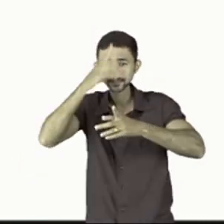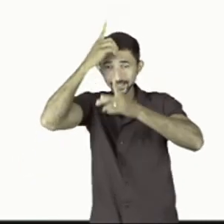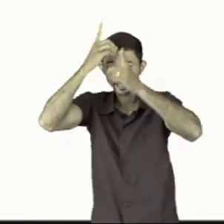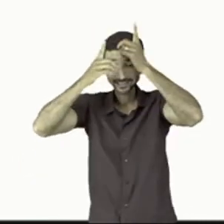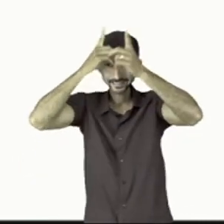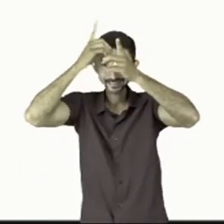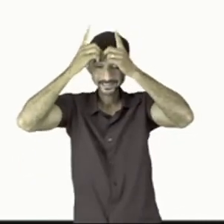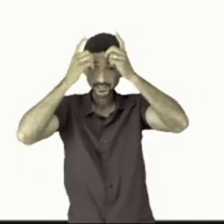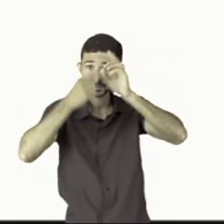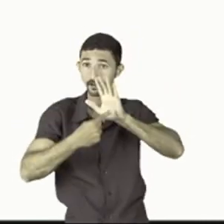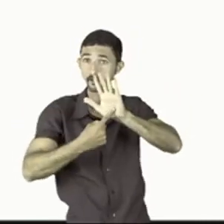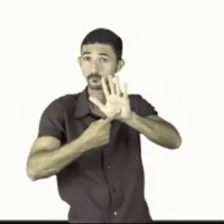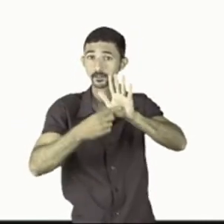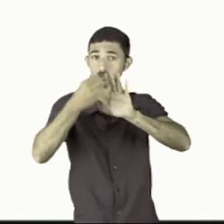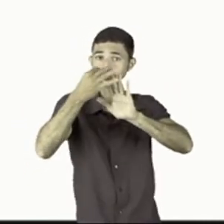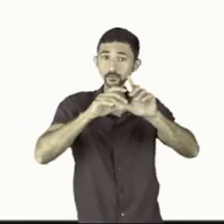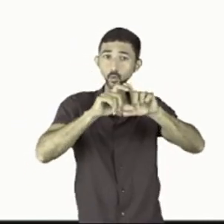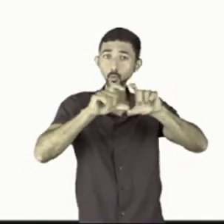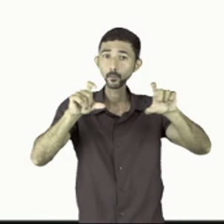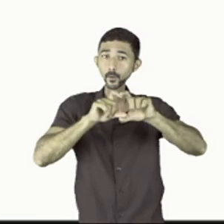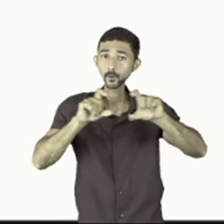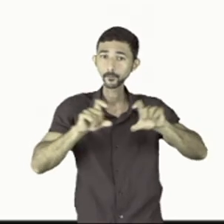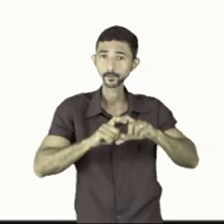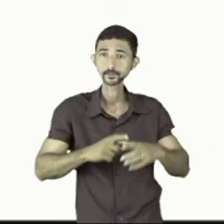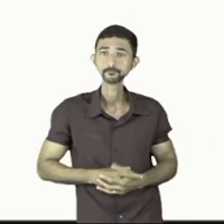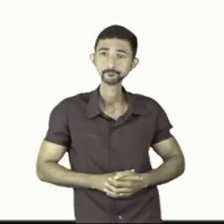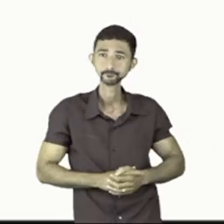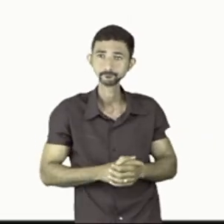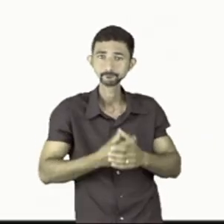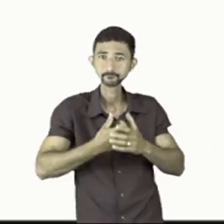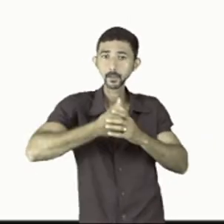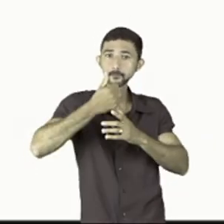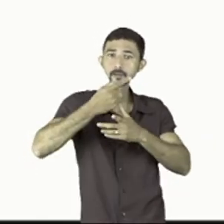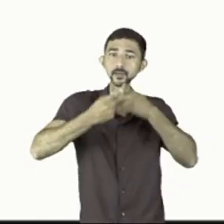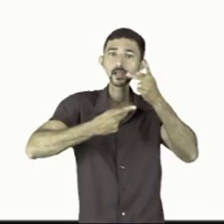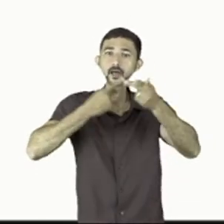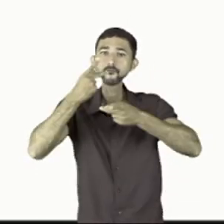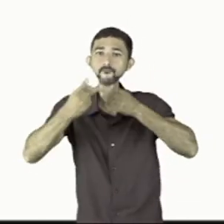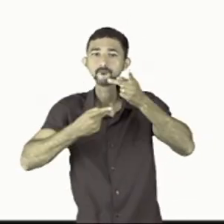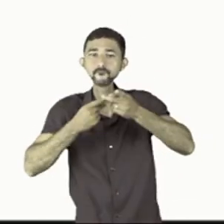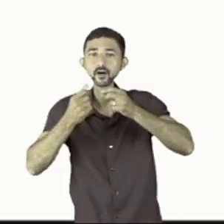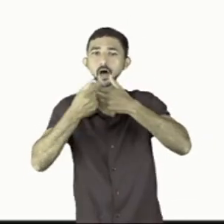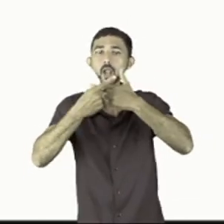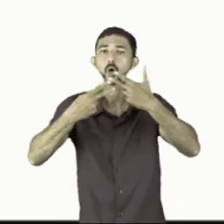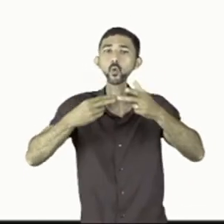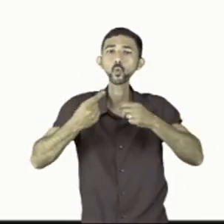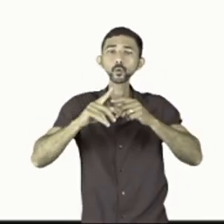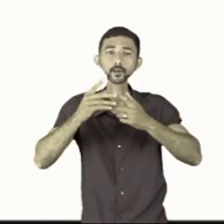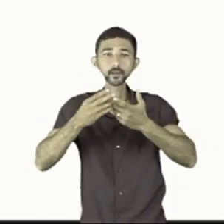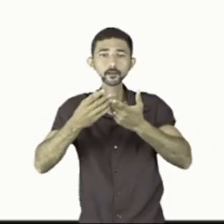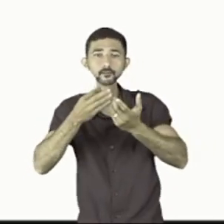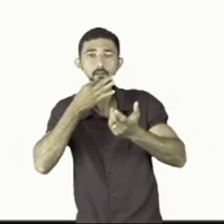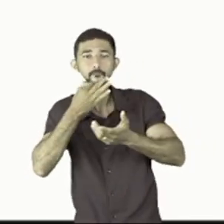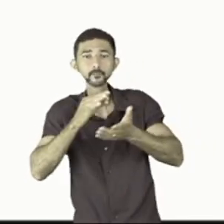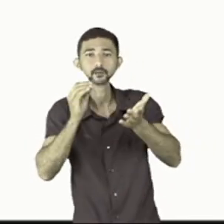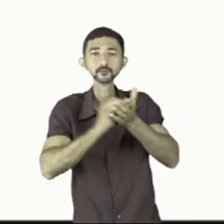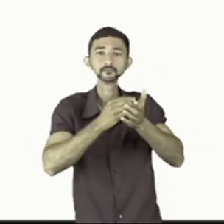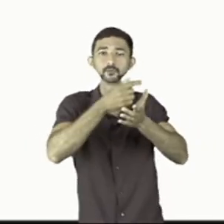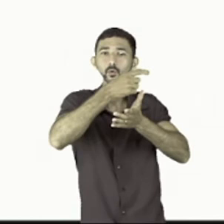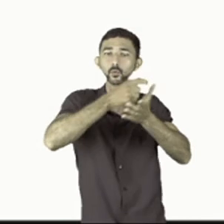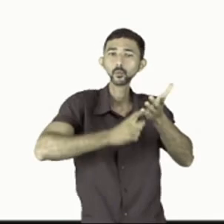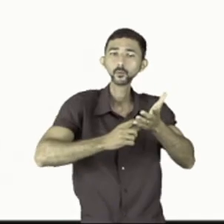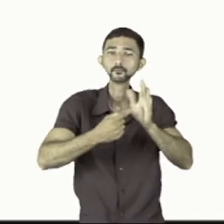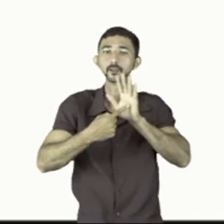ideias elas apareçam encadeadas ou seja primeiro você fala de algo que é a sua tese depois